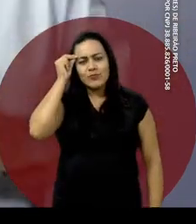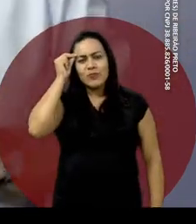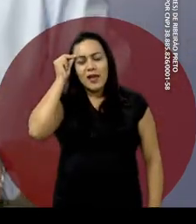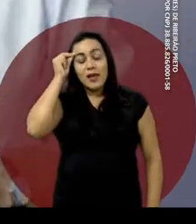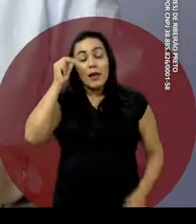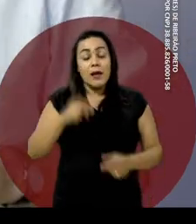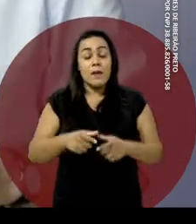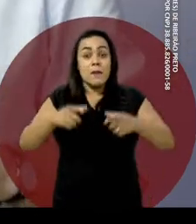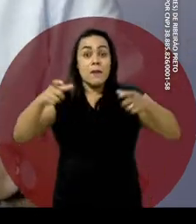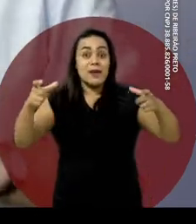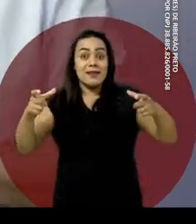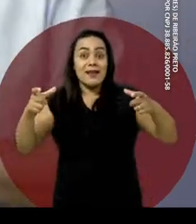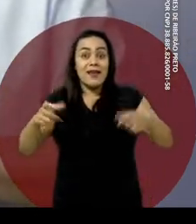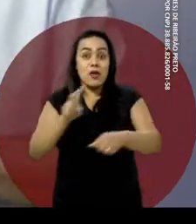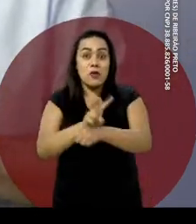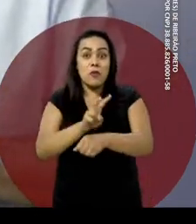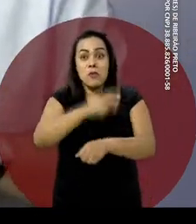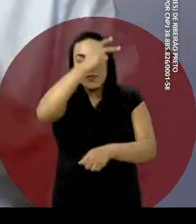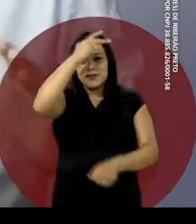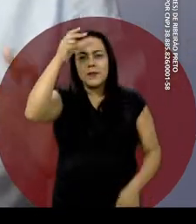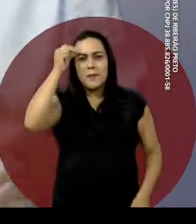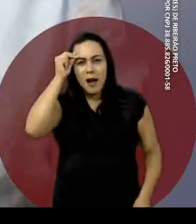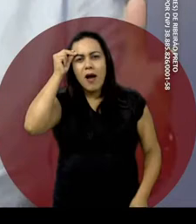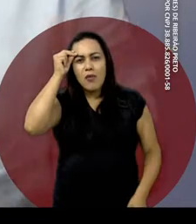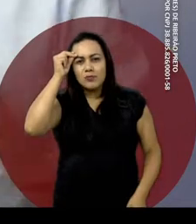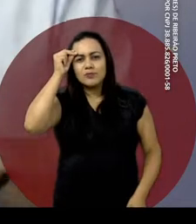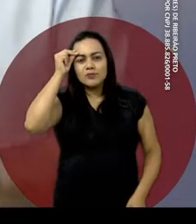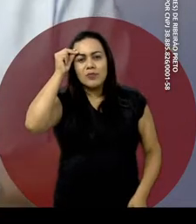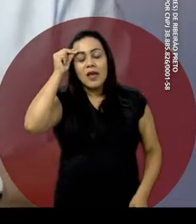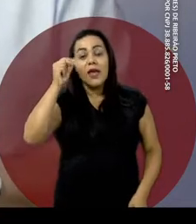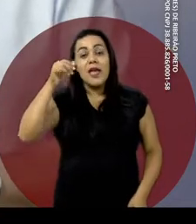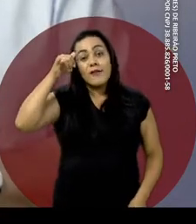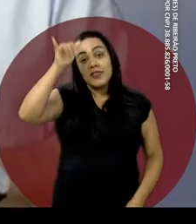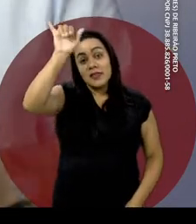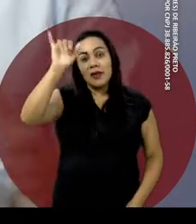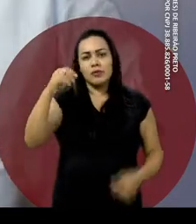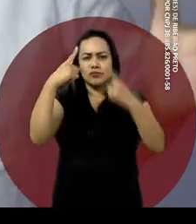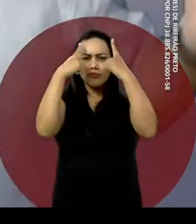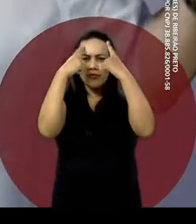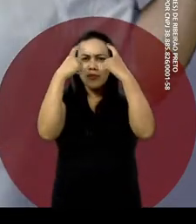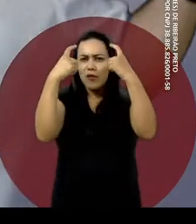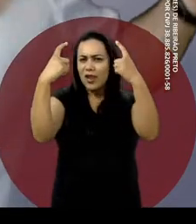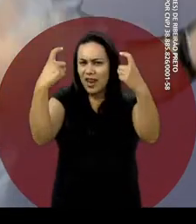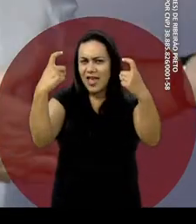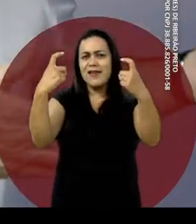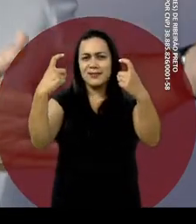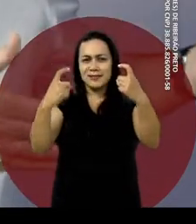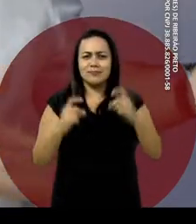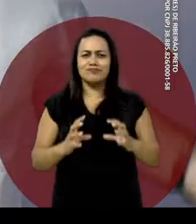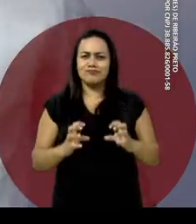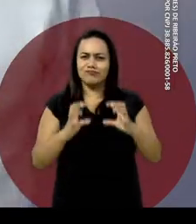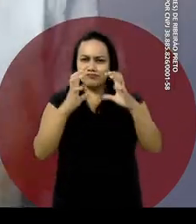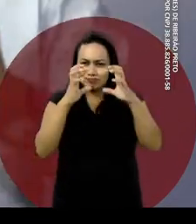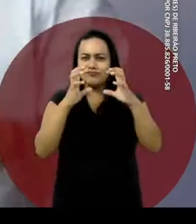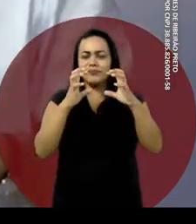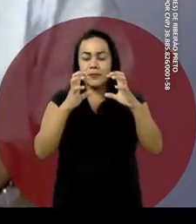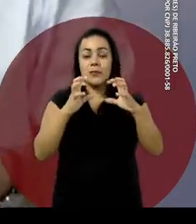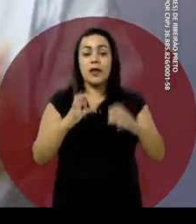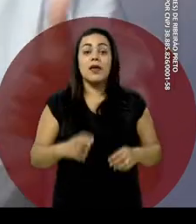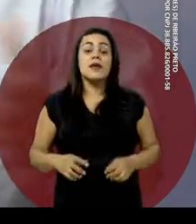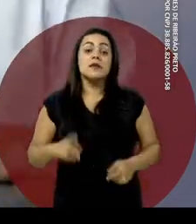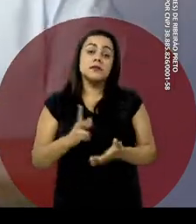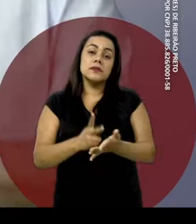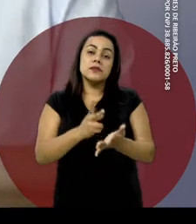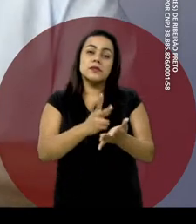da guarda na cidade, transformando-a numa guarda cidadã com funções preventivas de desarme dos conflitos e da